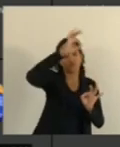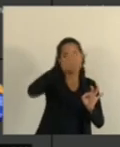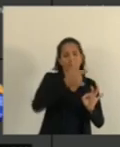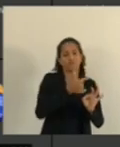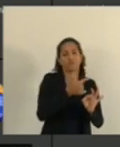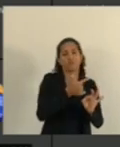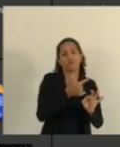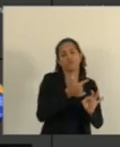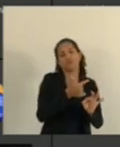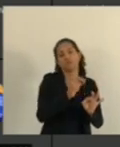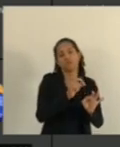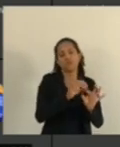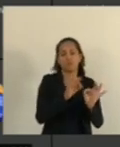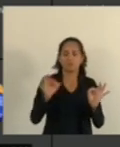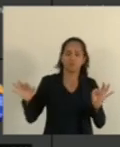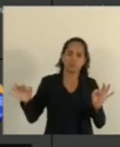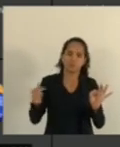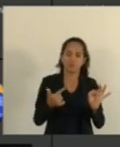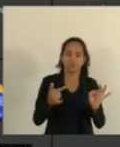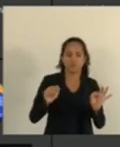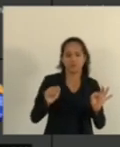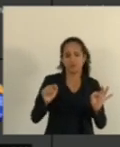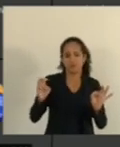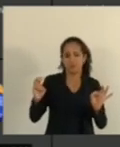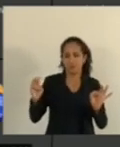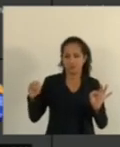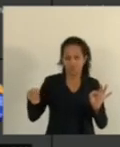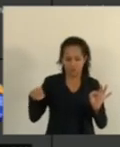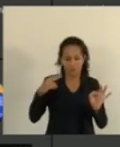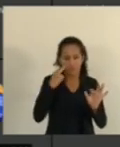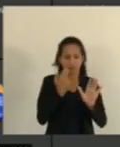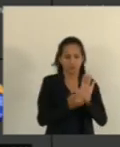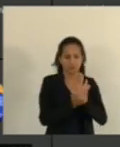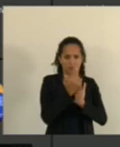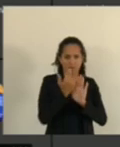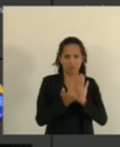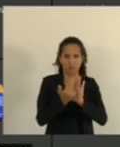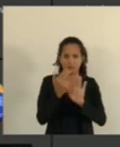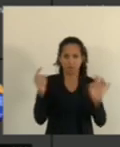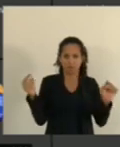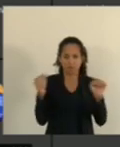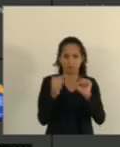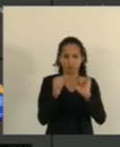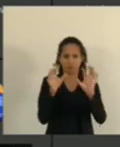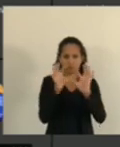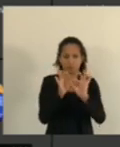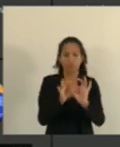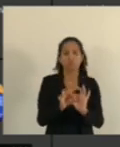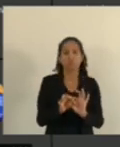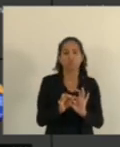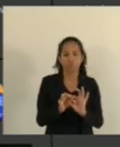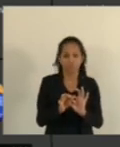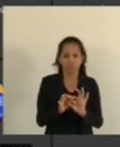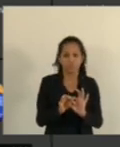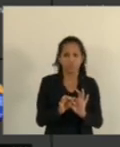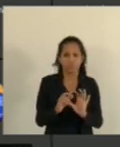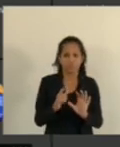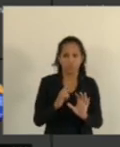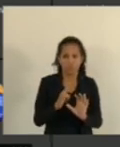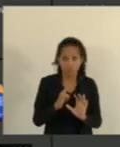deverá conter as seguintes inscrições e figuras demonstrativas Aí, possivelmente, na demonstração tem, né?